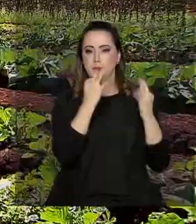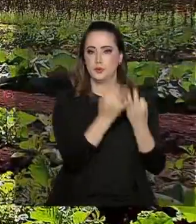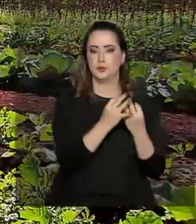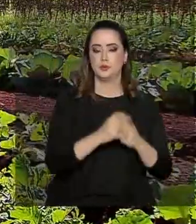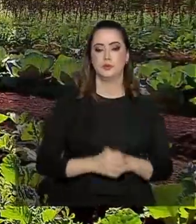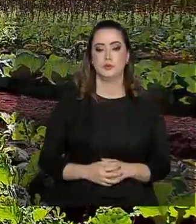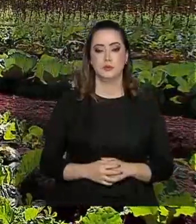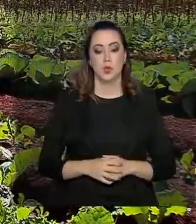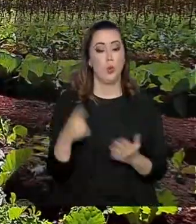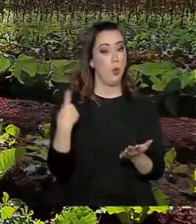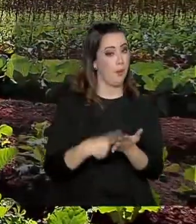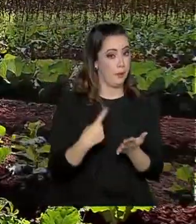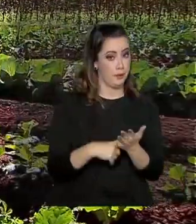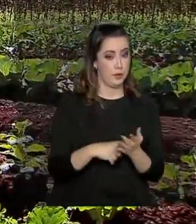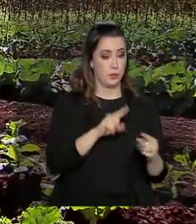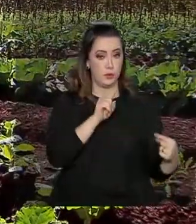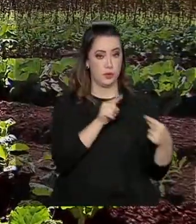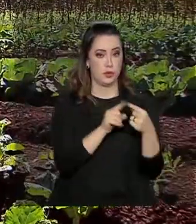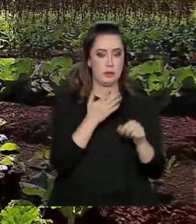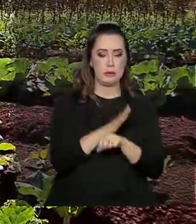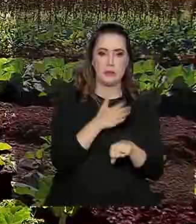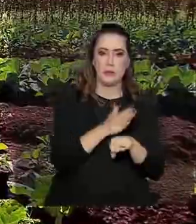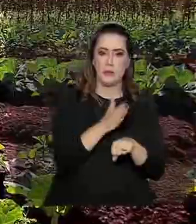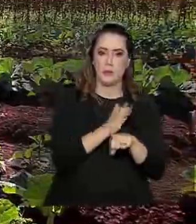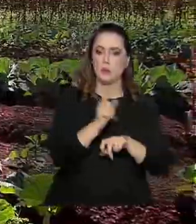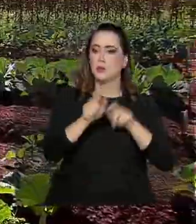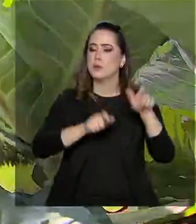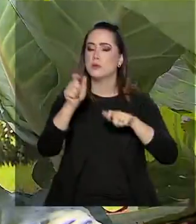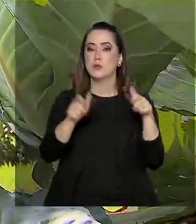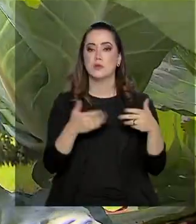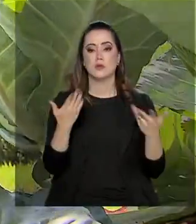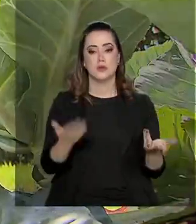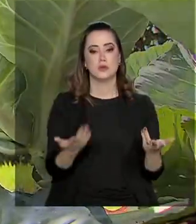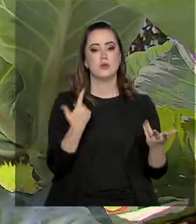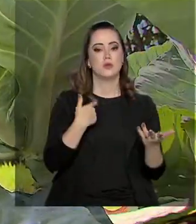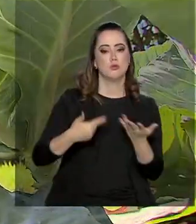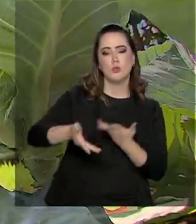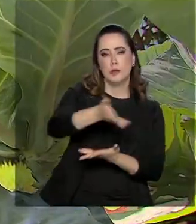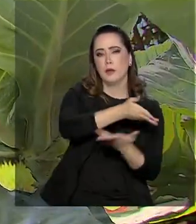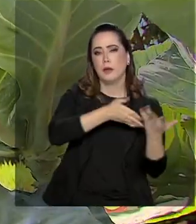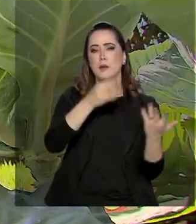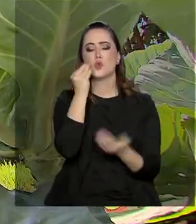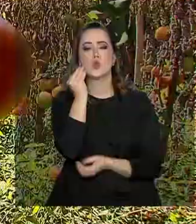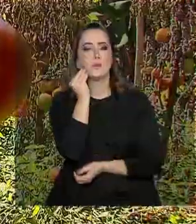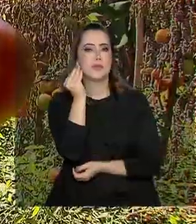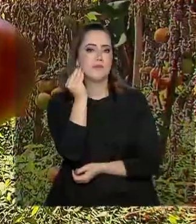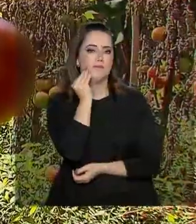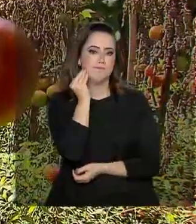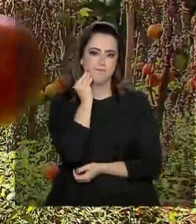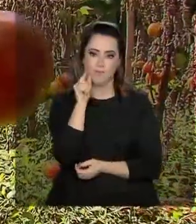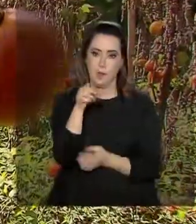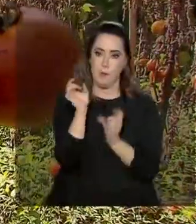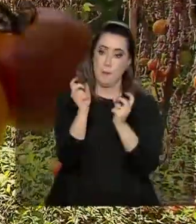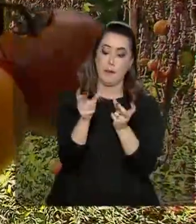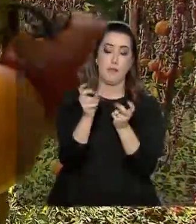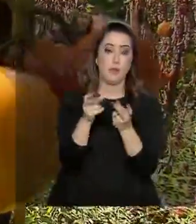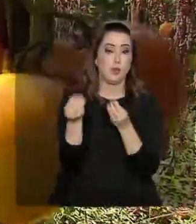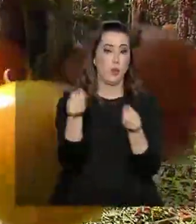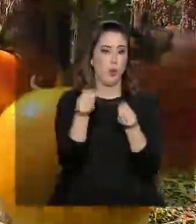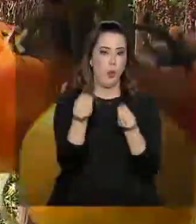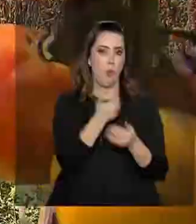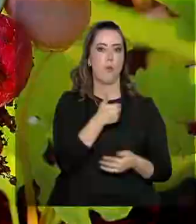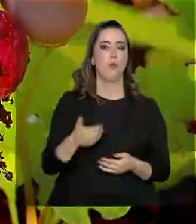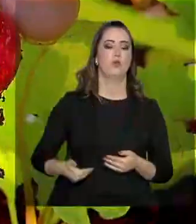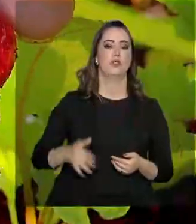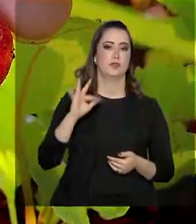O acordo prevê a capacitação e treinamento dos produtores e intercâmbio de experiências para vender os alimentos para o poder